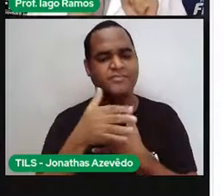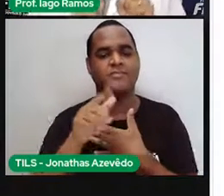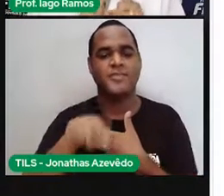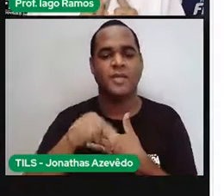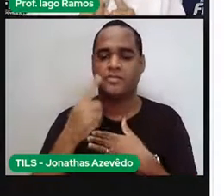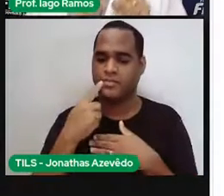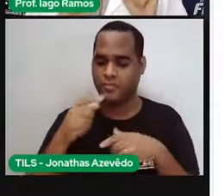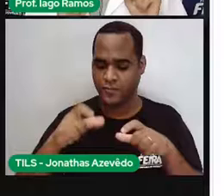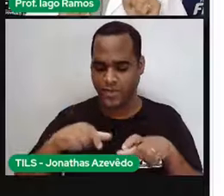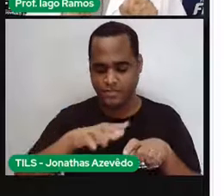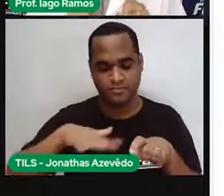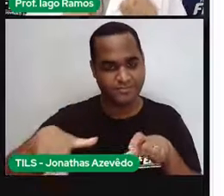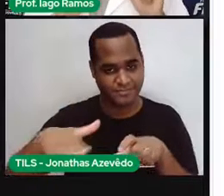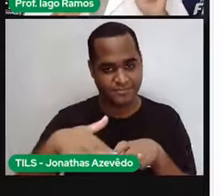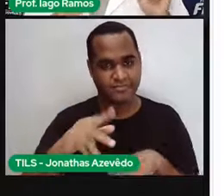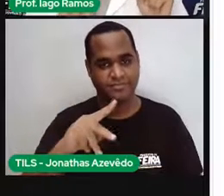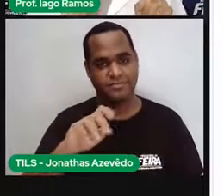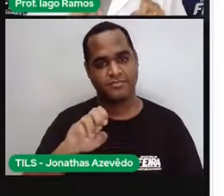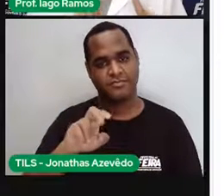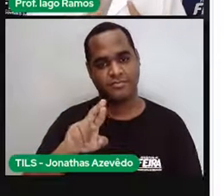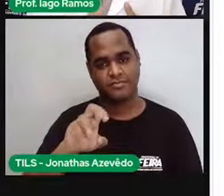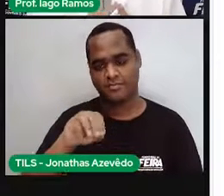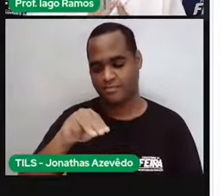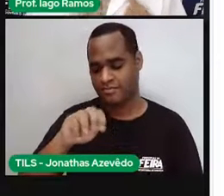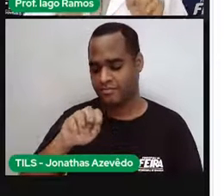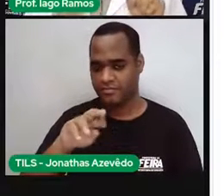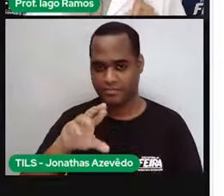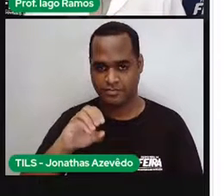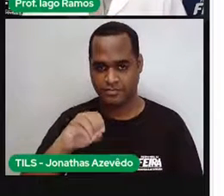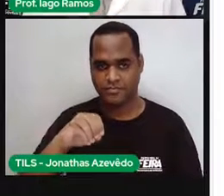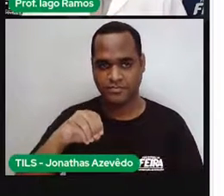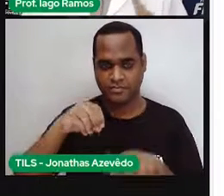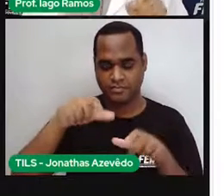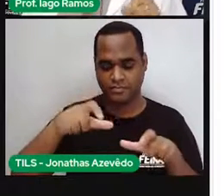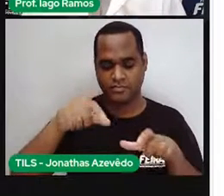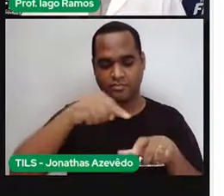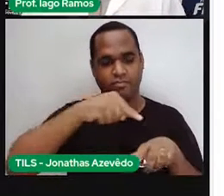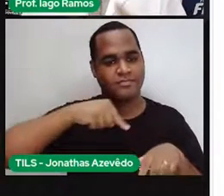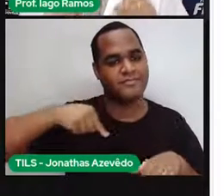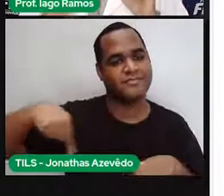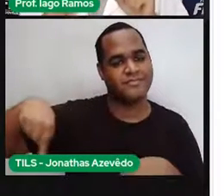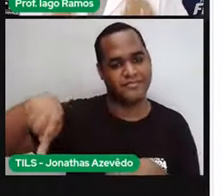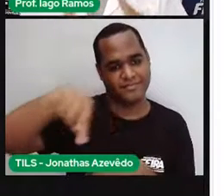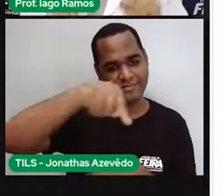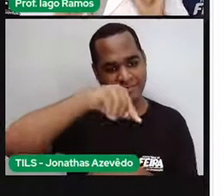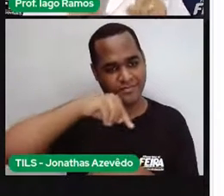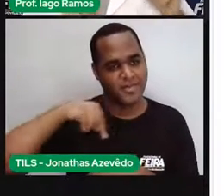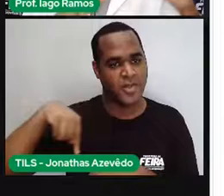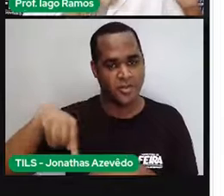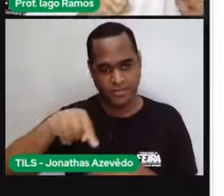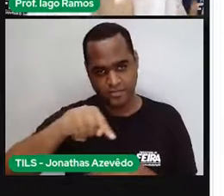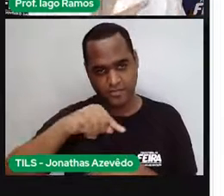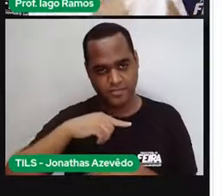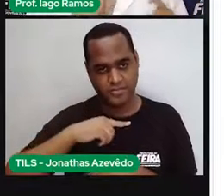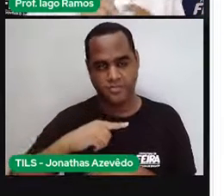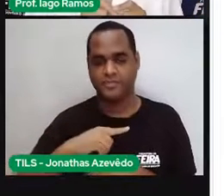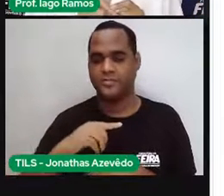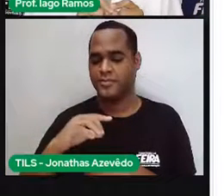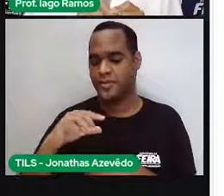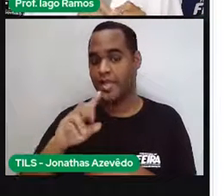é o contorno, é a medida de um, a medida do contorno de uma